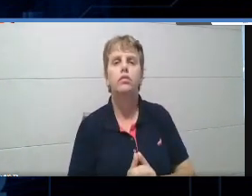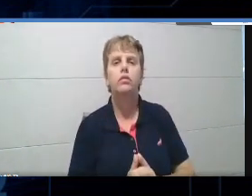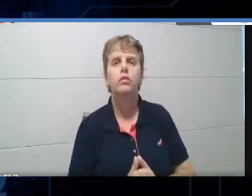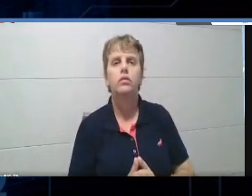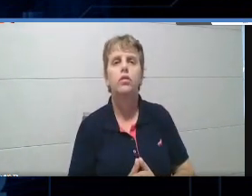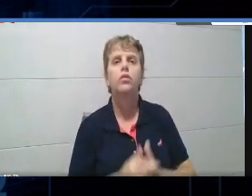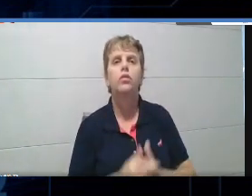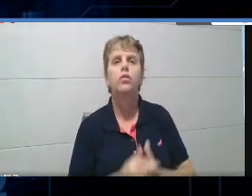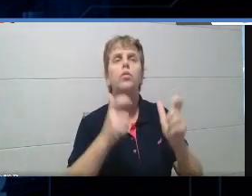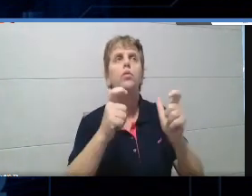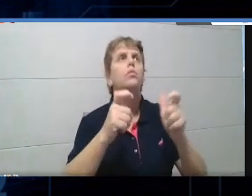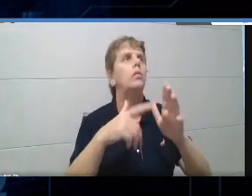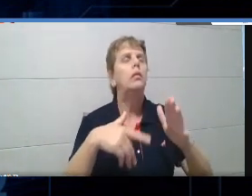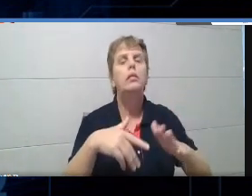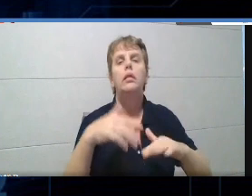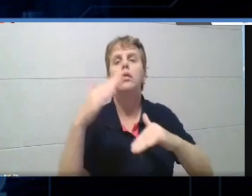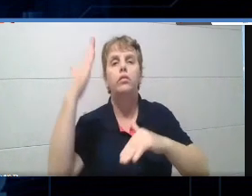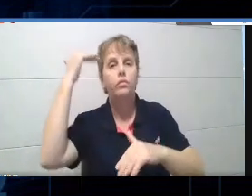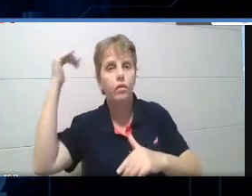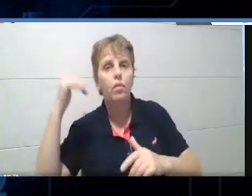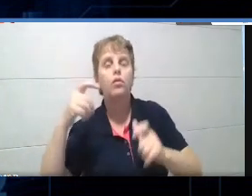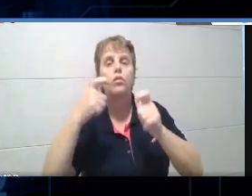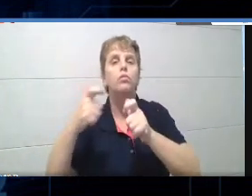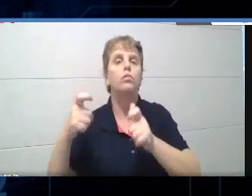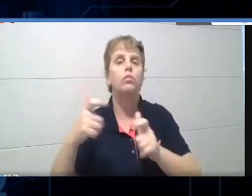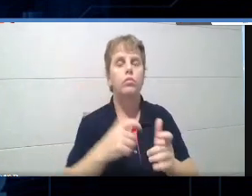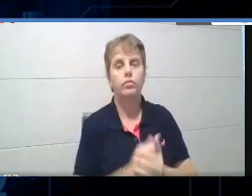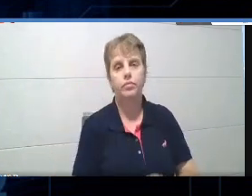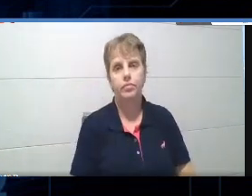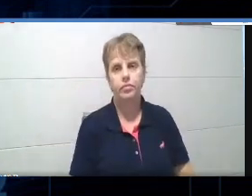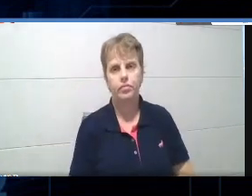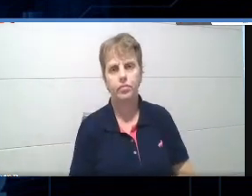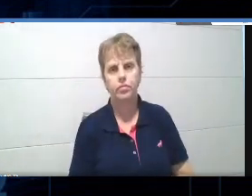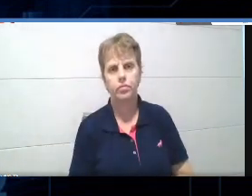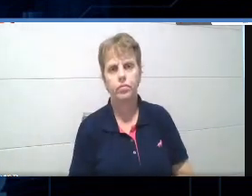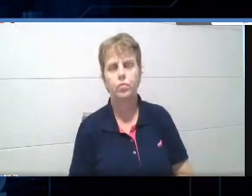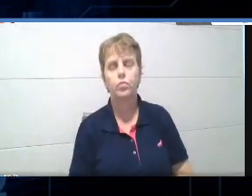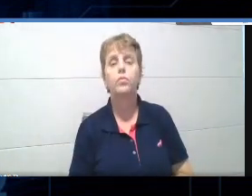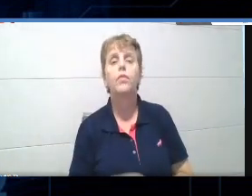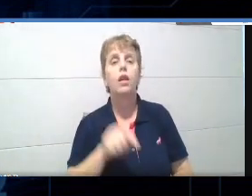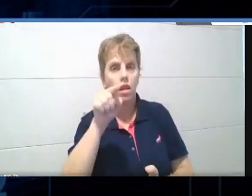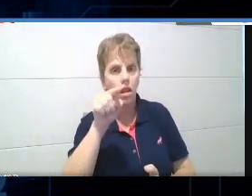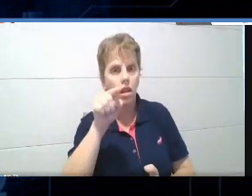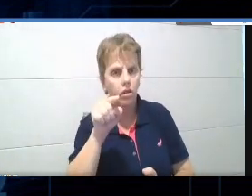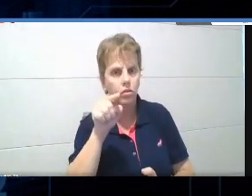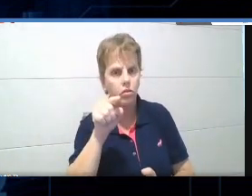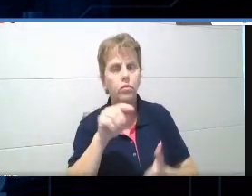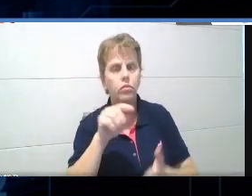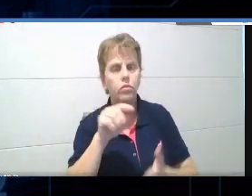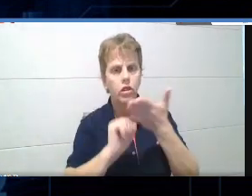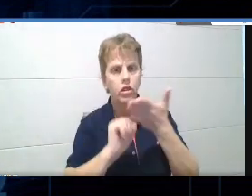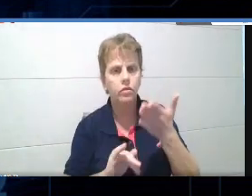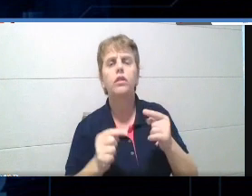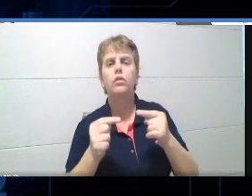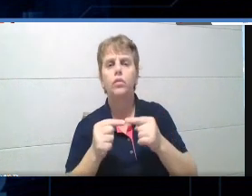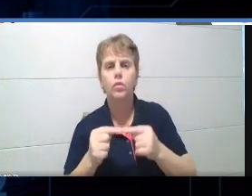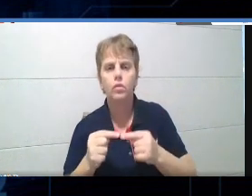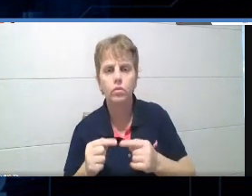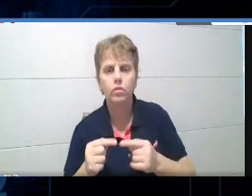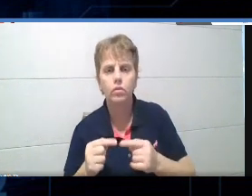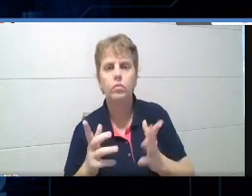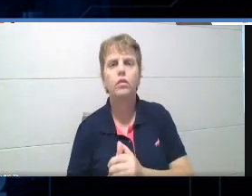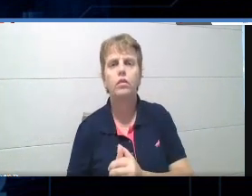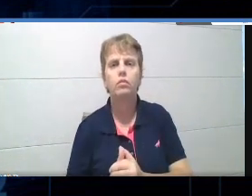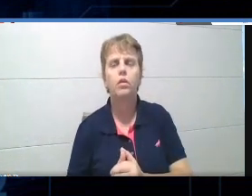turístico da cidade, né, outra coisa importante, a sua atividade está fazendo um pensamento crítico, ou está só pegando a resposta do